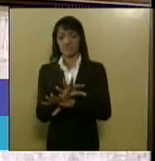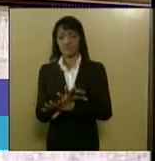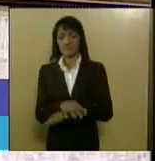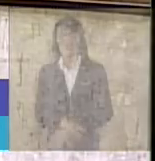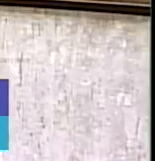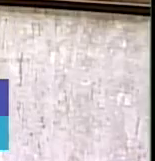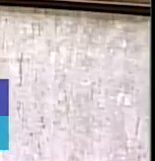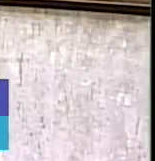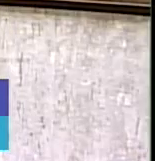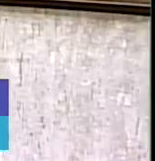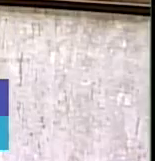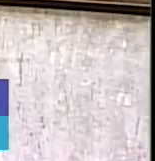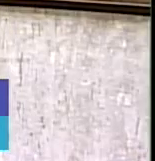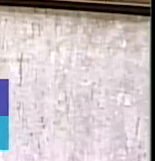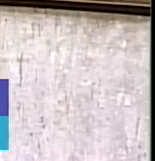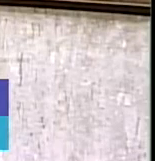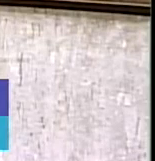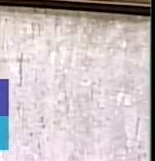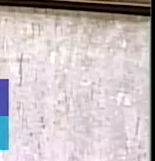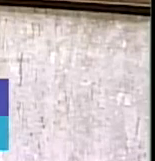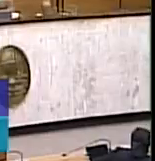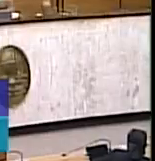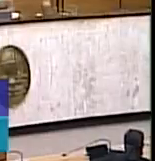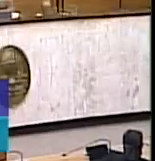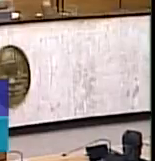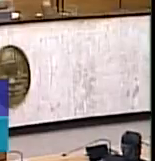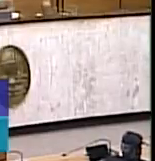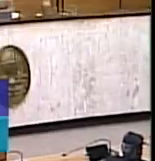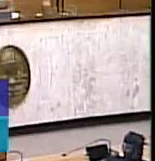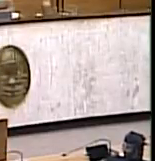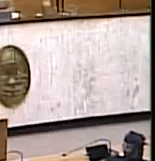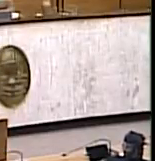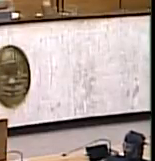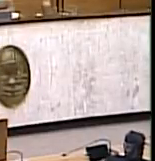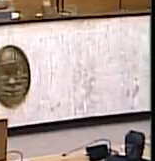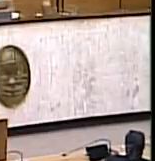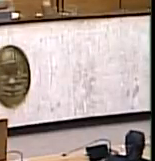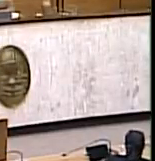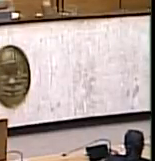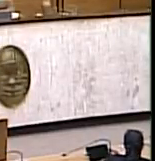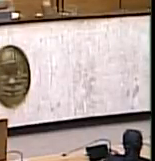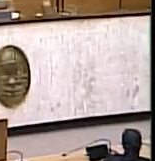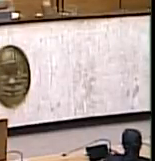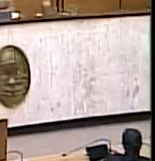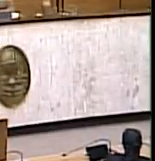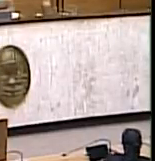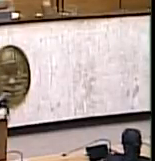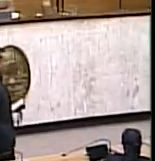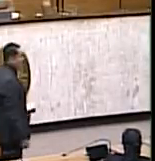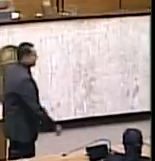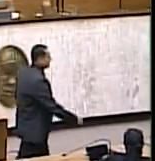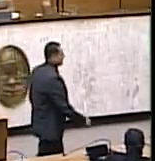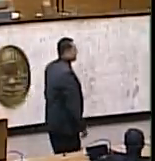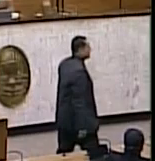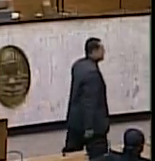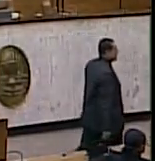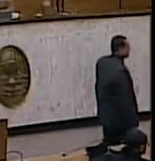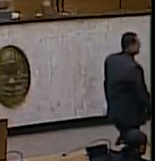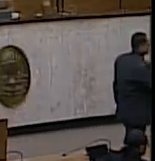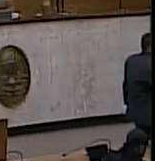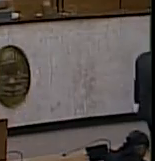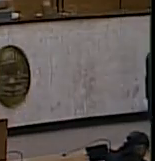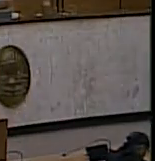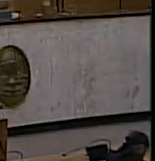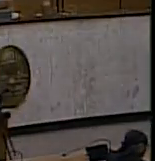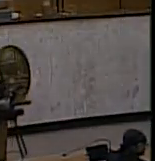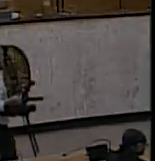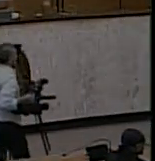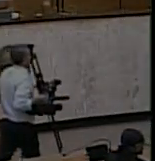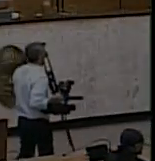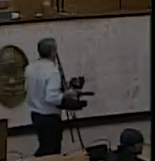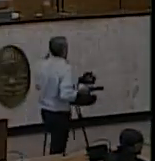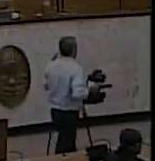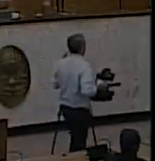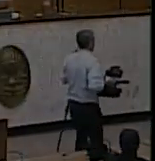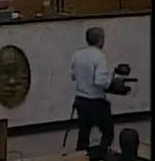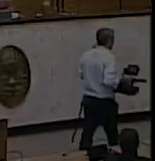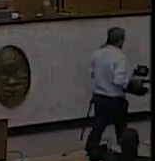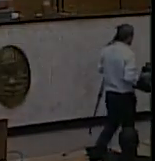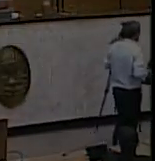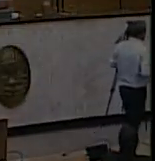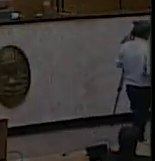chegou